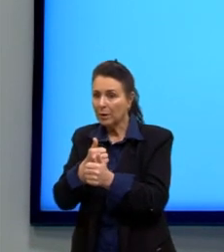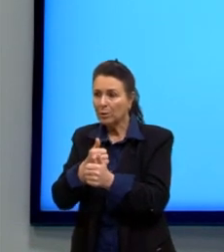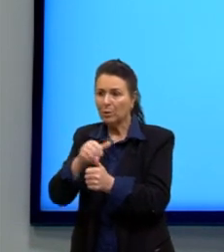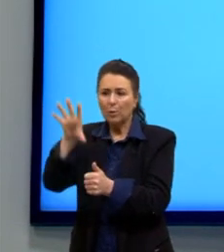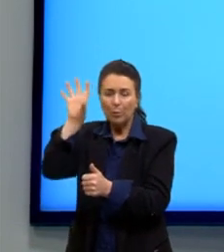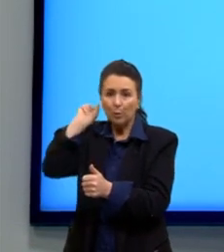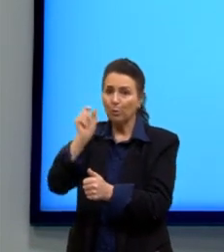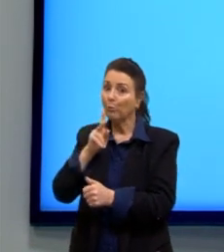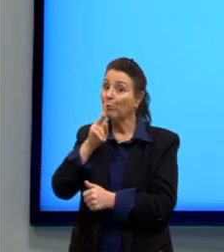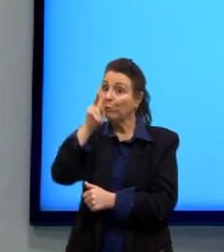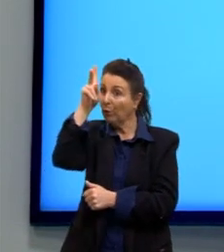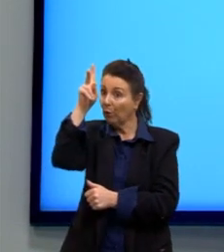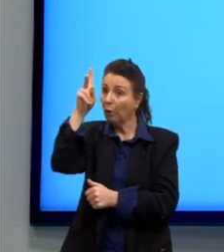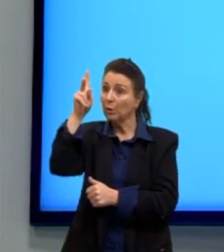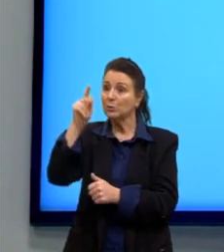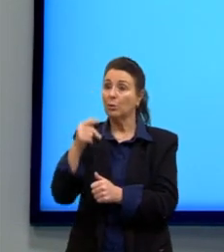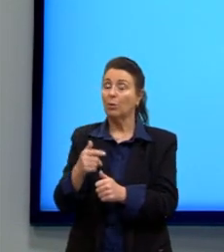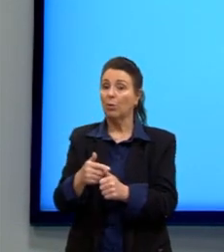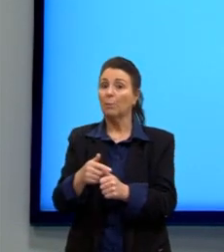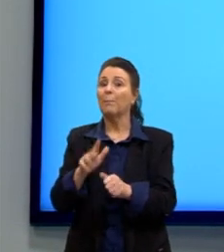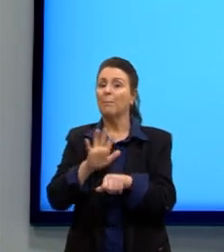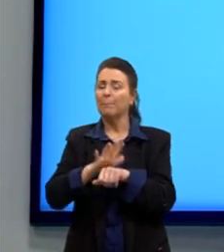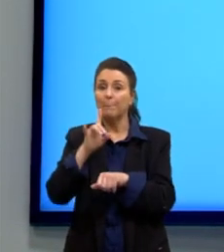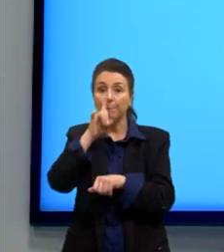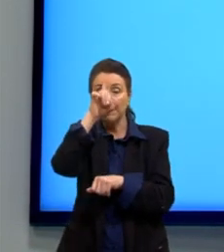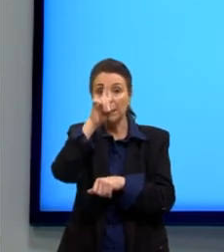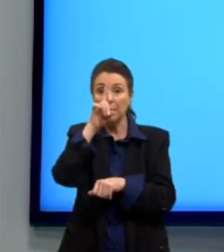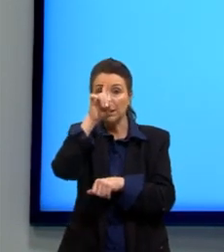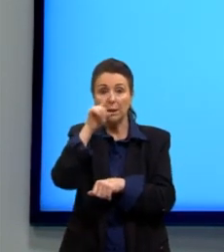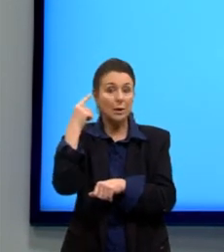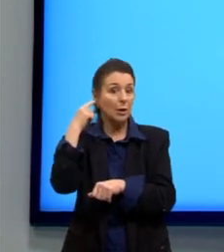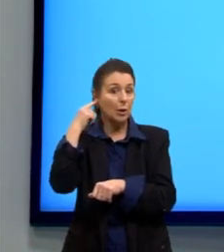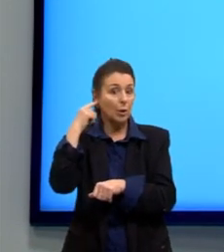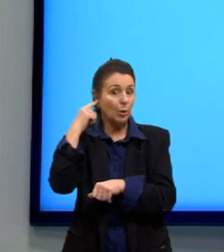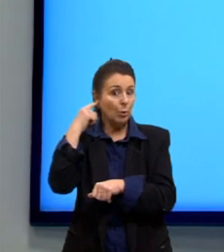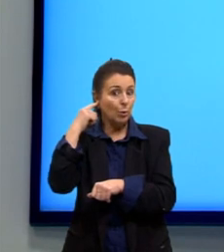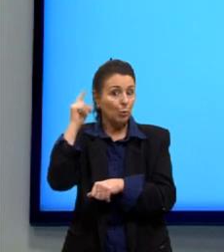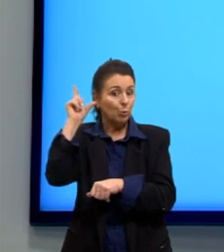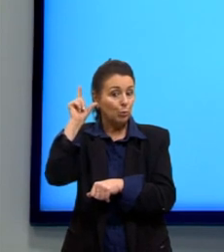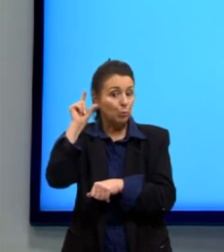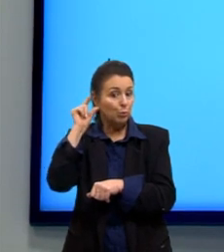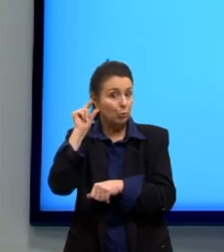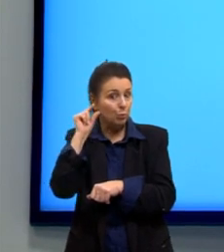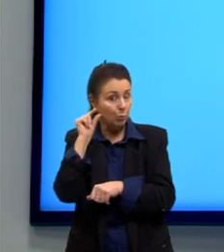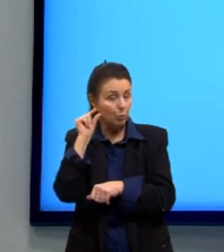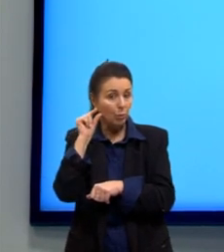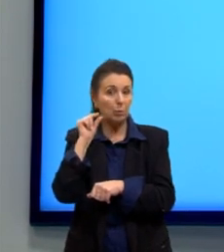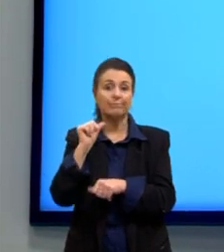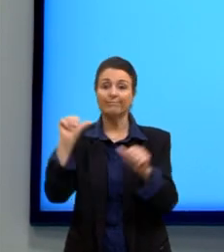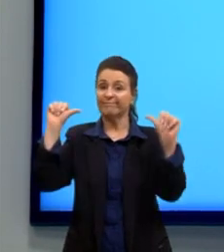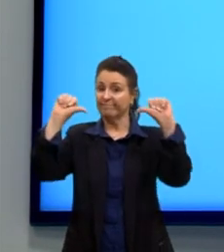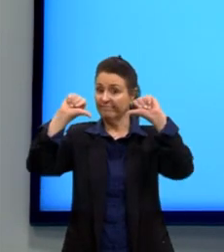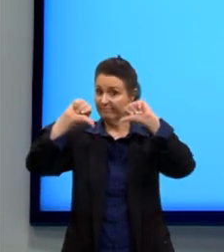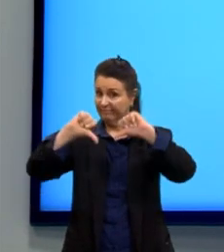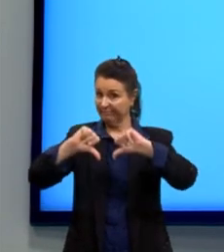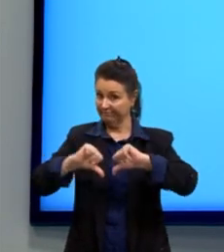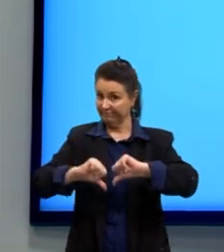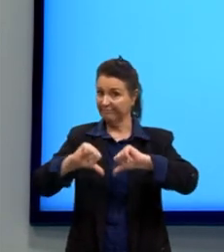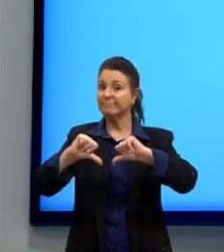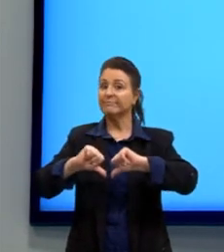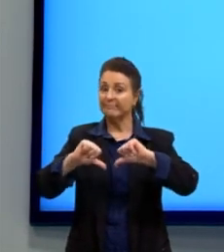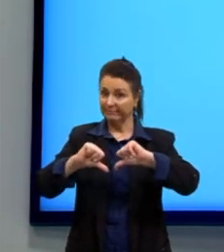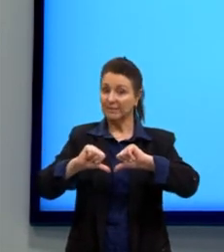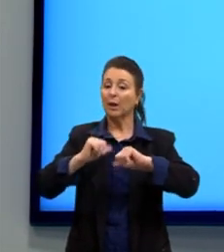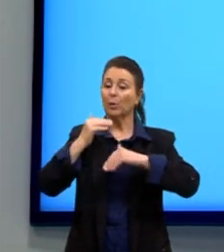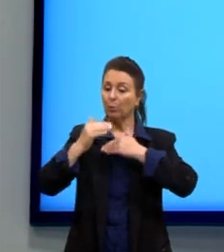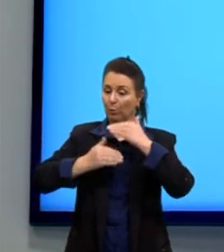então, a ficar um nível um pouco mais perigoso para a nossa audição, que pode prejudicar, né, o nosso ouvido a longo